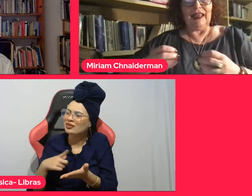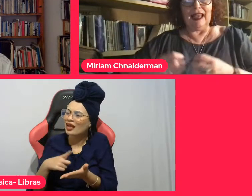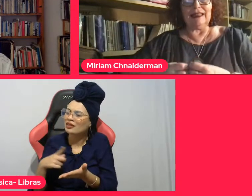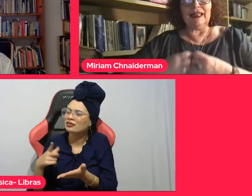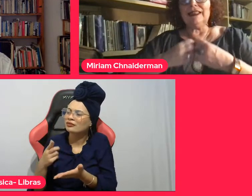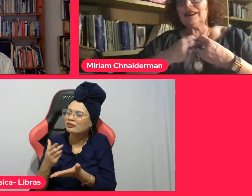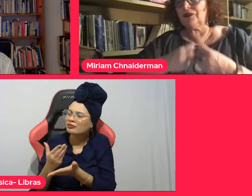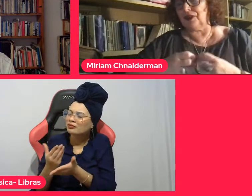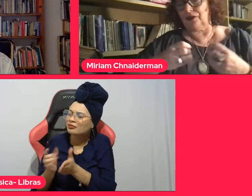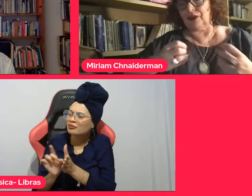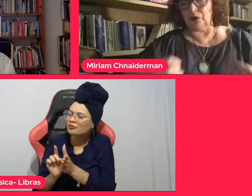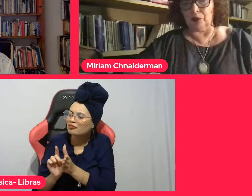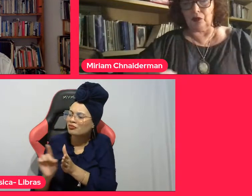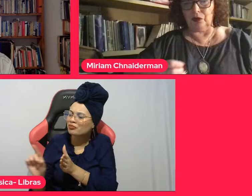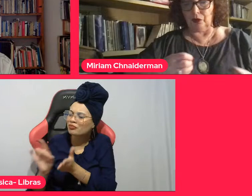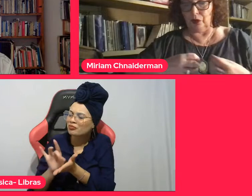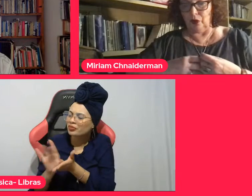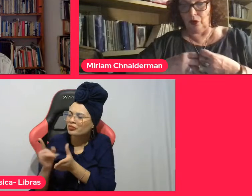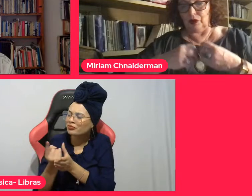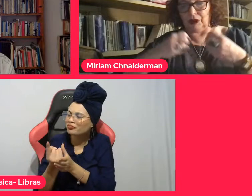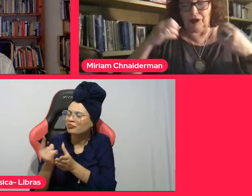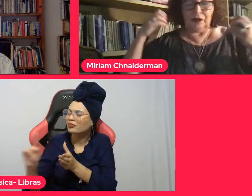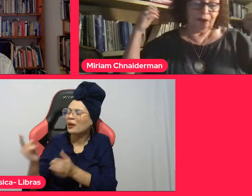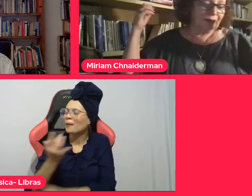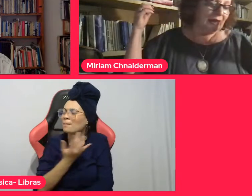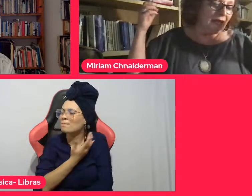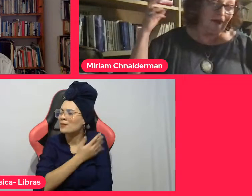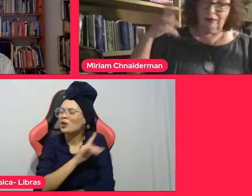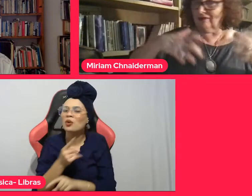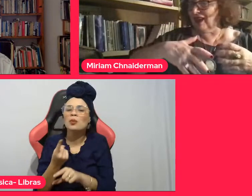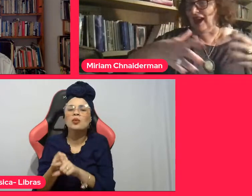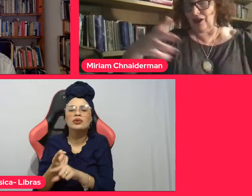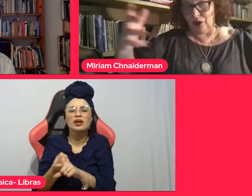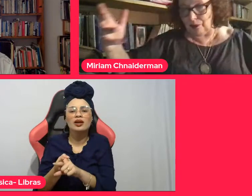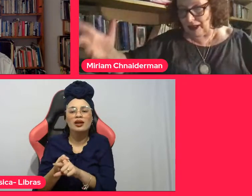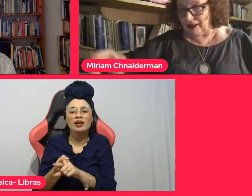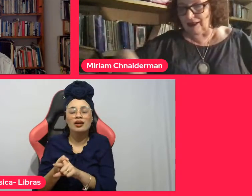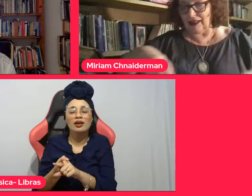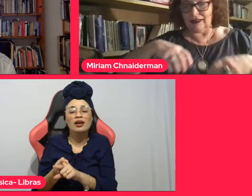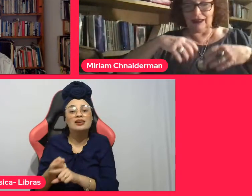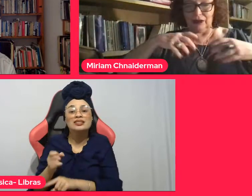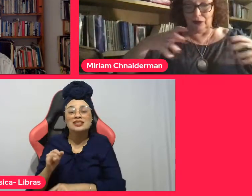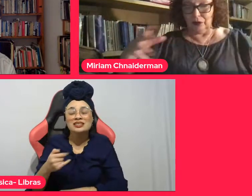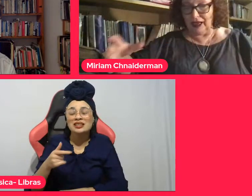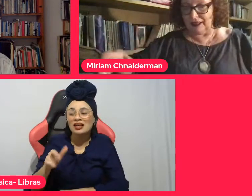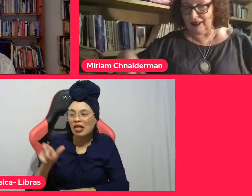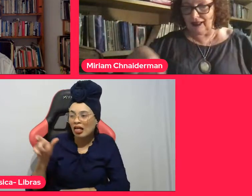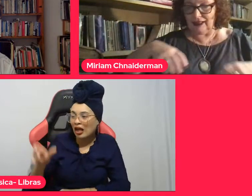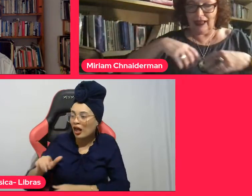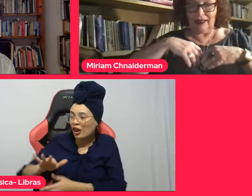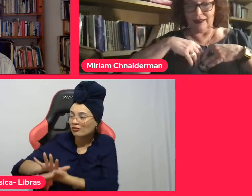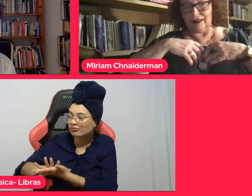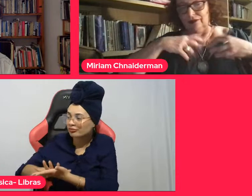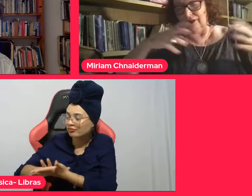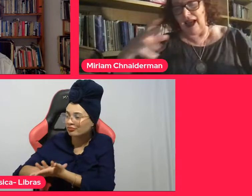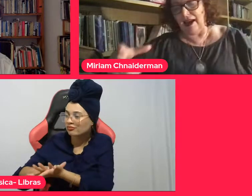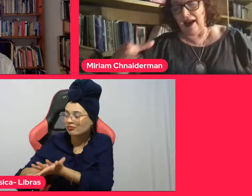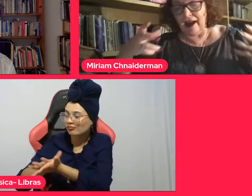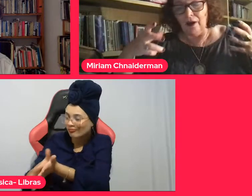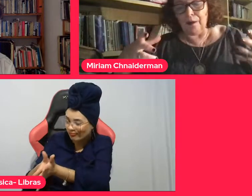E a gente vive num mundo onde com a globalização, com a internet,